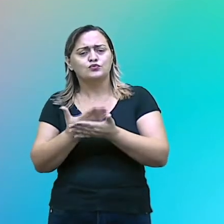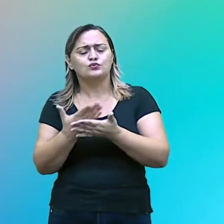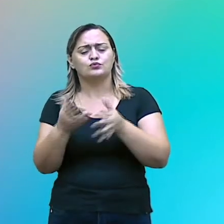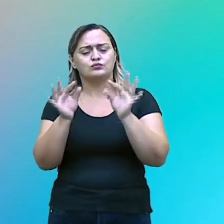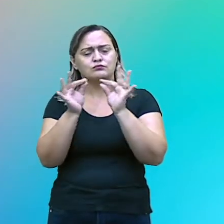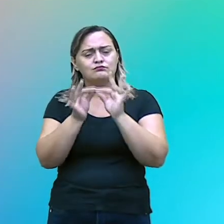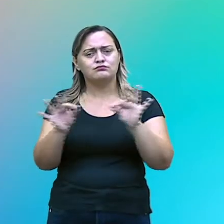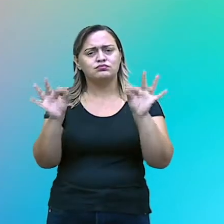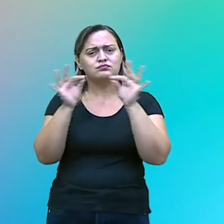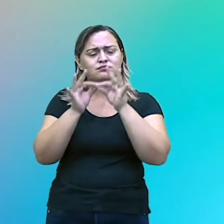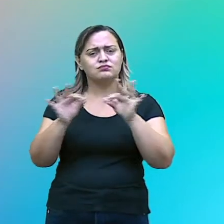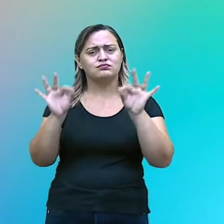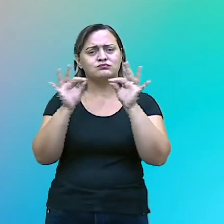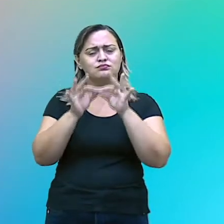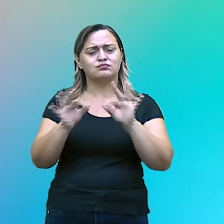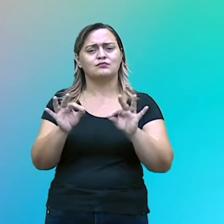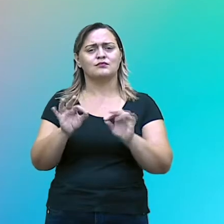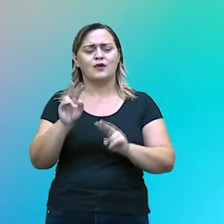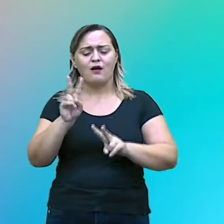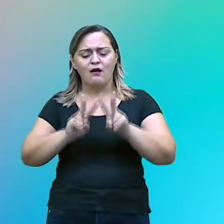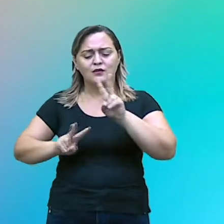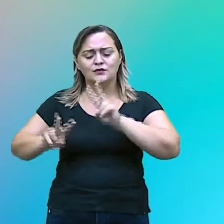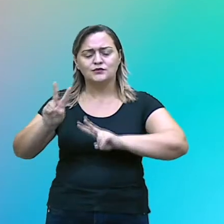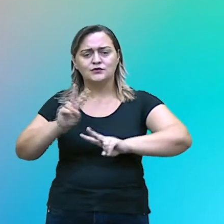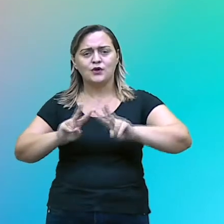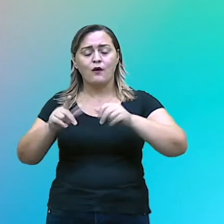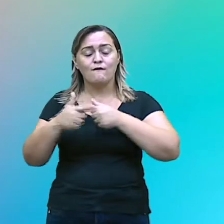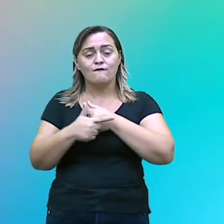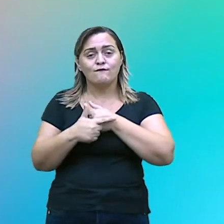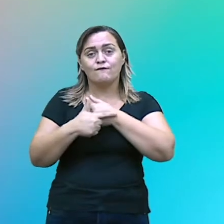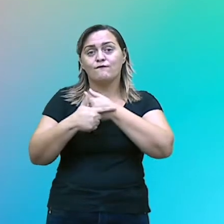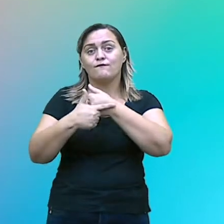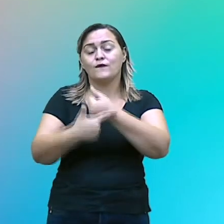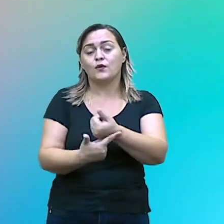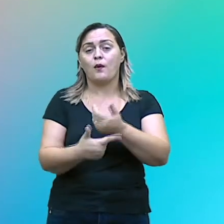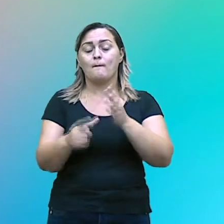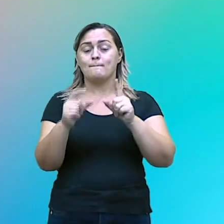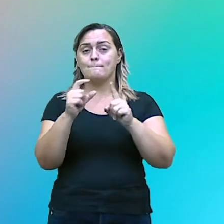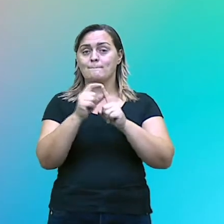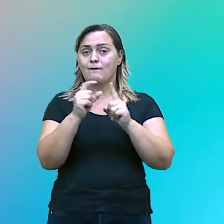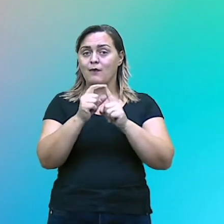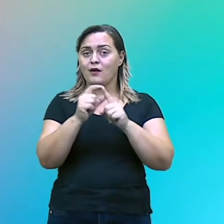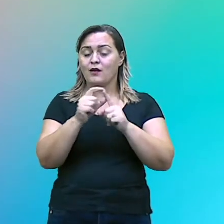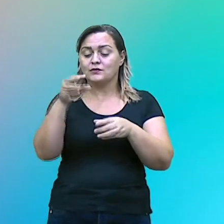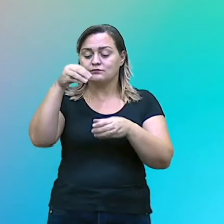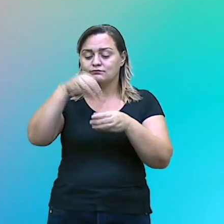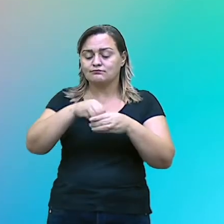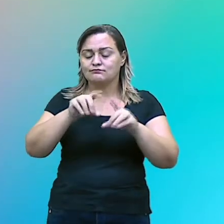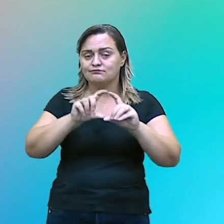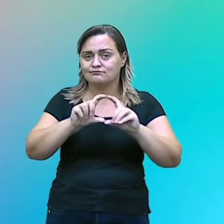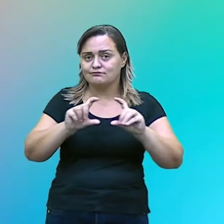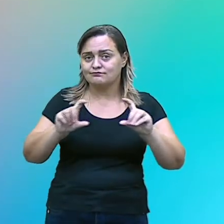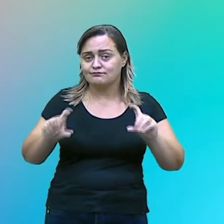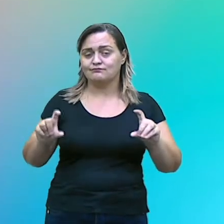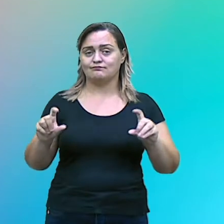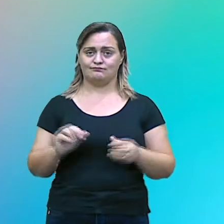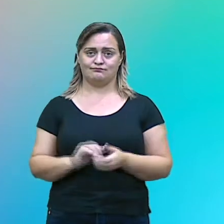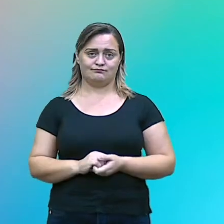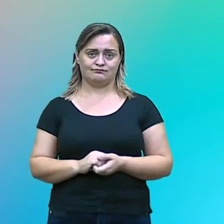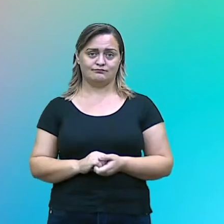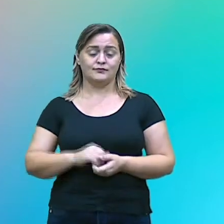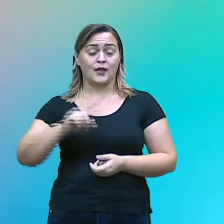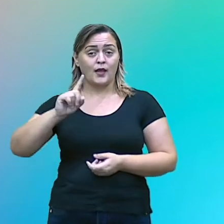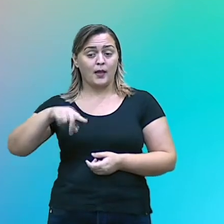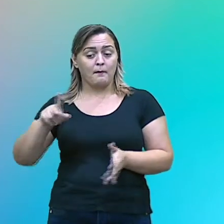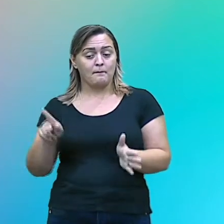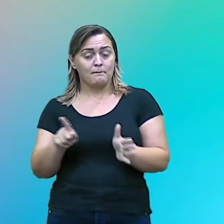da gramática encarregada de analisar a função das palavras em uma frase. Podemos entender que a sintaxe, ela é parte da